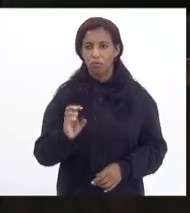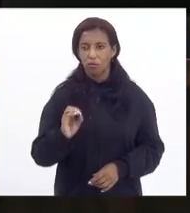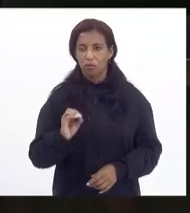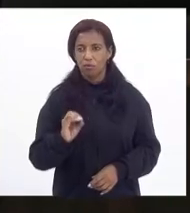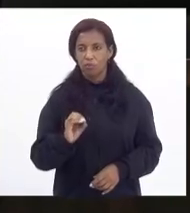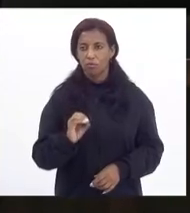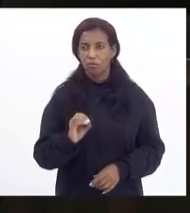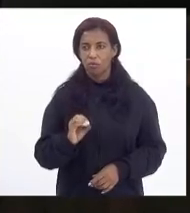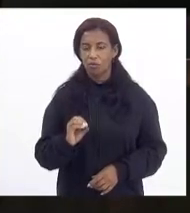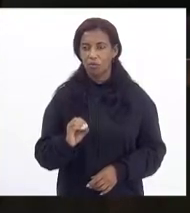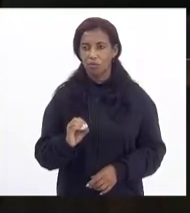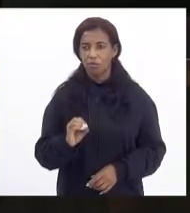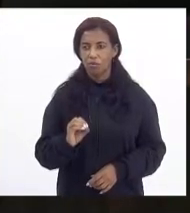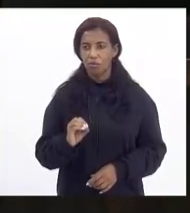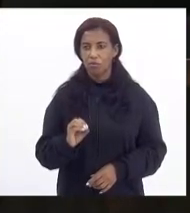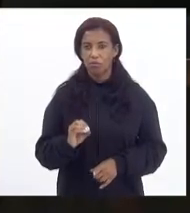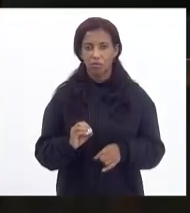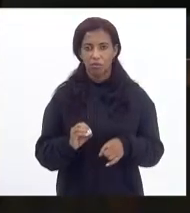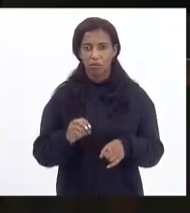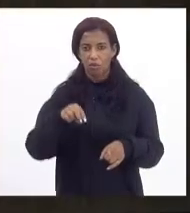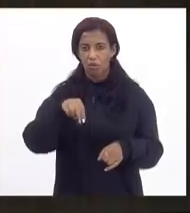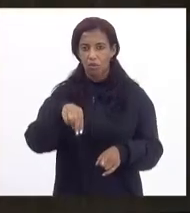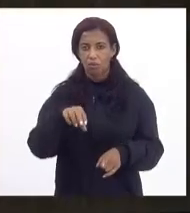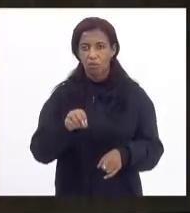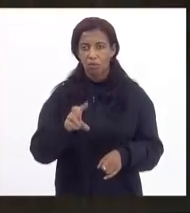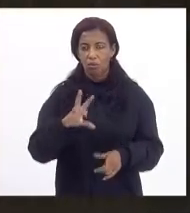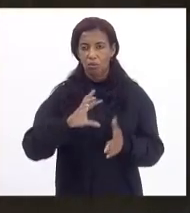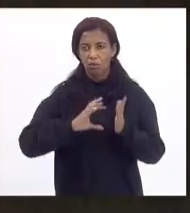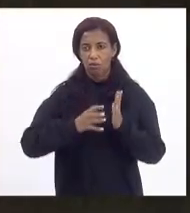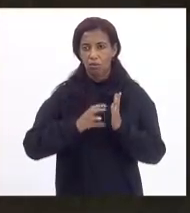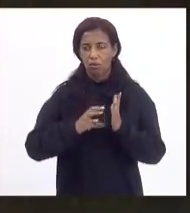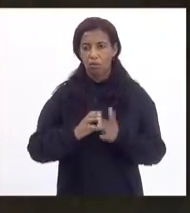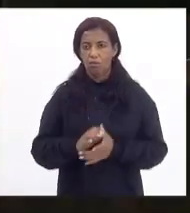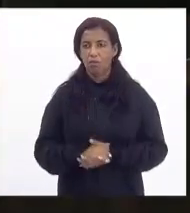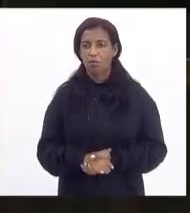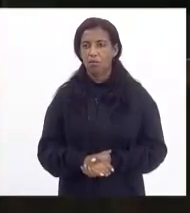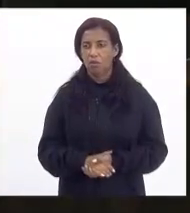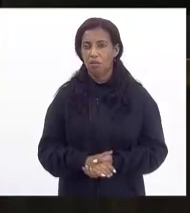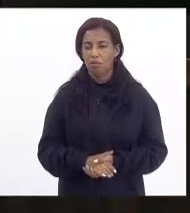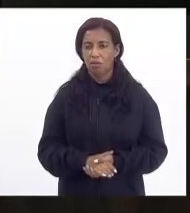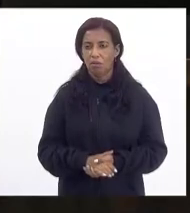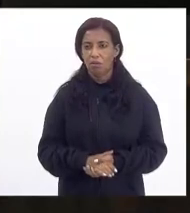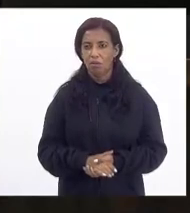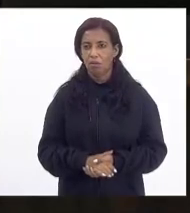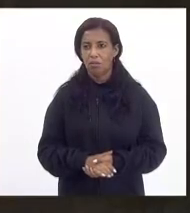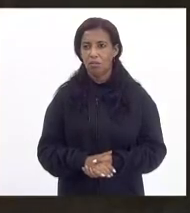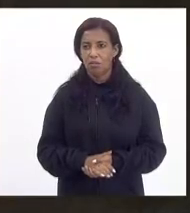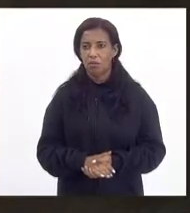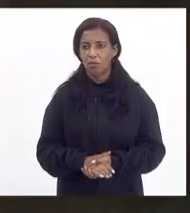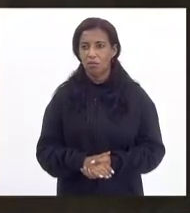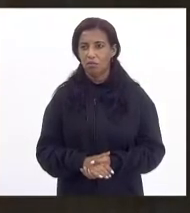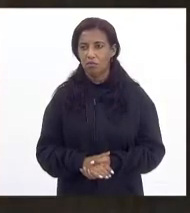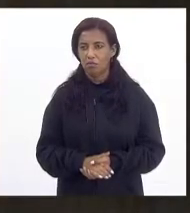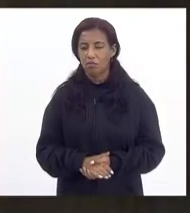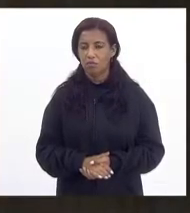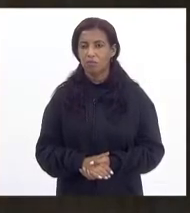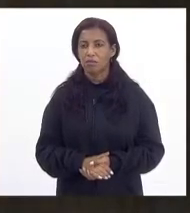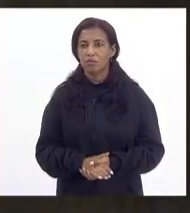Aqui, mas tem um novo aqui que tá... O novo, Célia... Presidente, queria